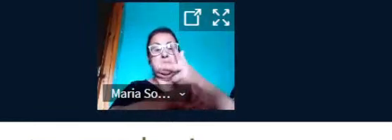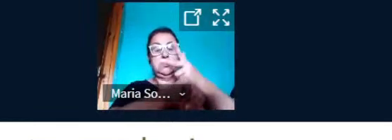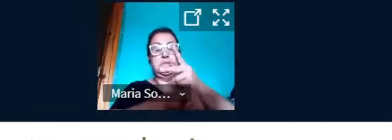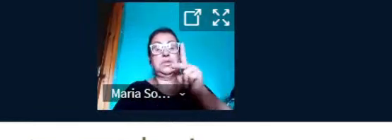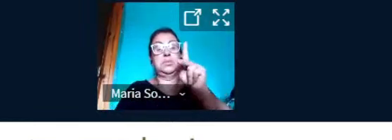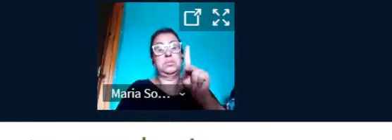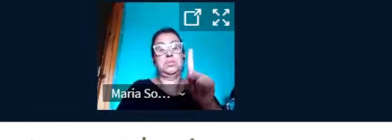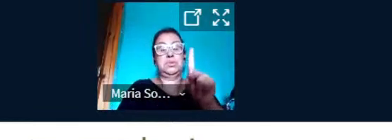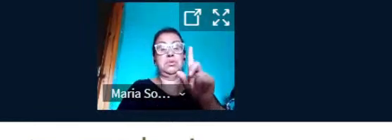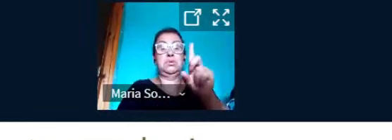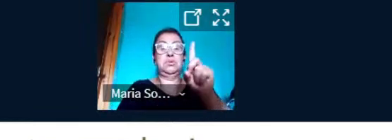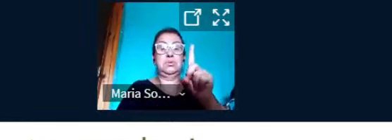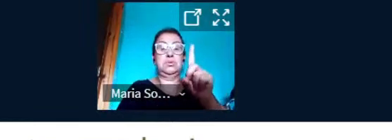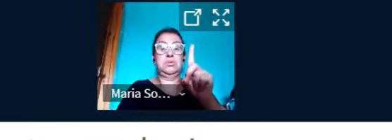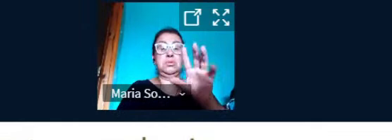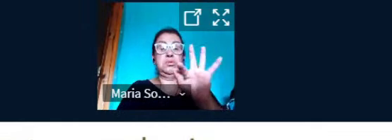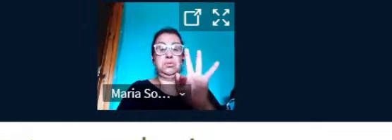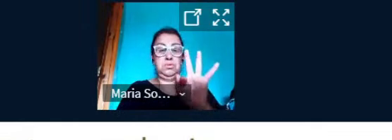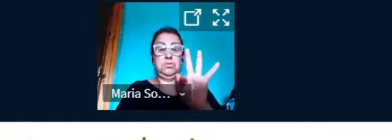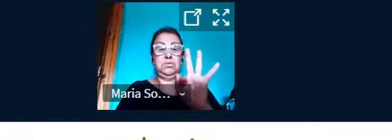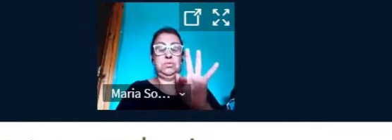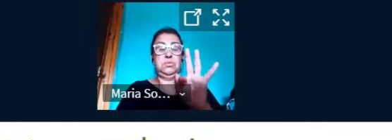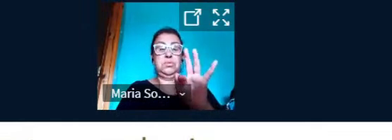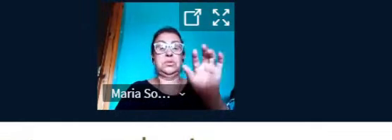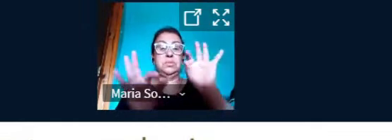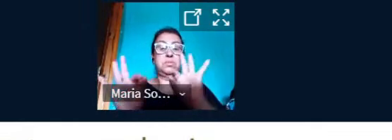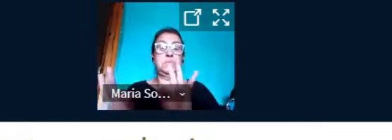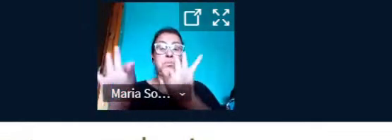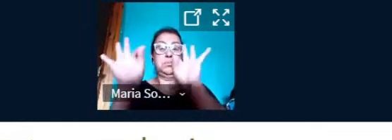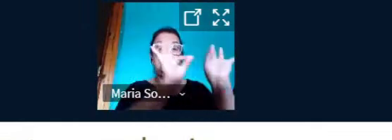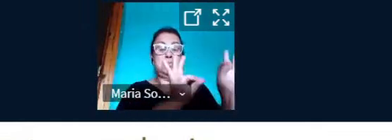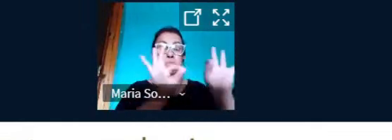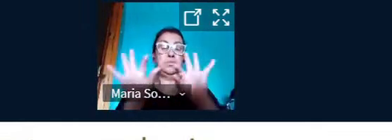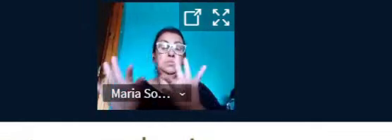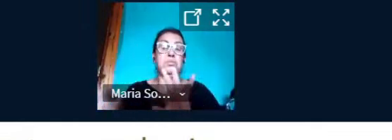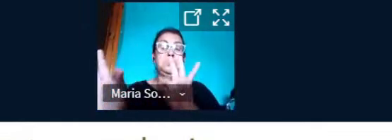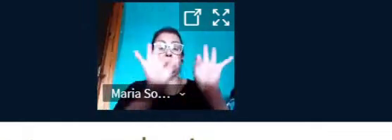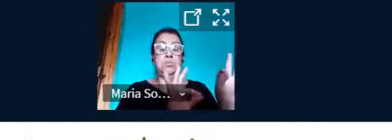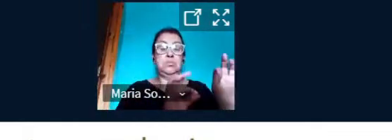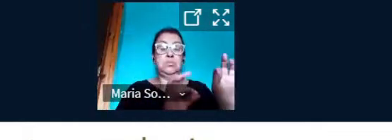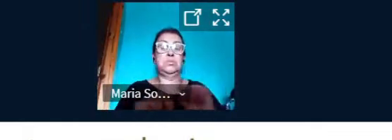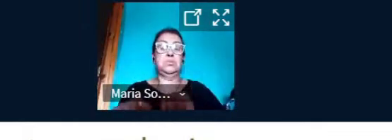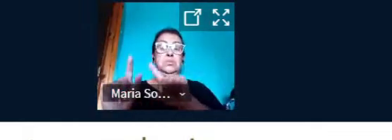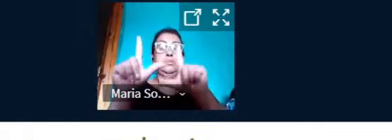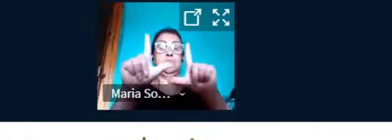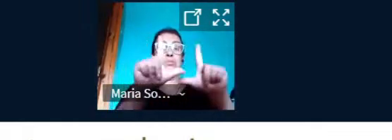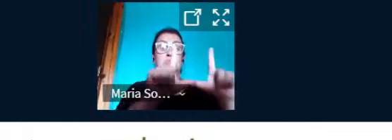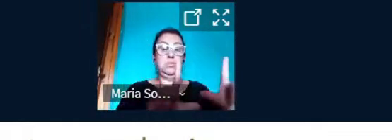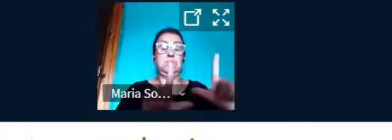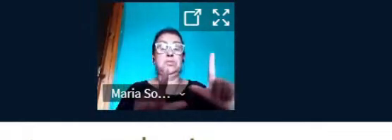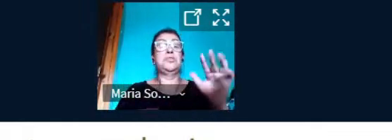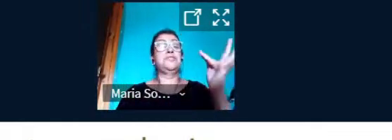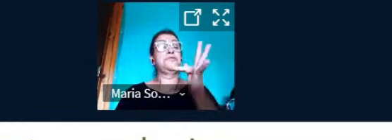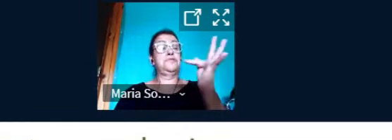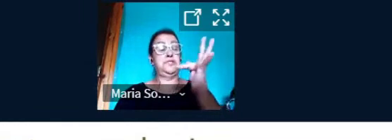No mês de fevereiro, estamos desenvolvendo um mini curso de AutoCAD para a comunidade do IFE e comunidade externa.